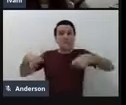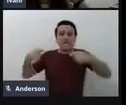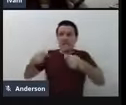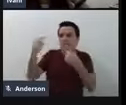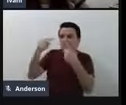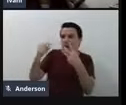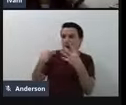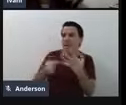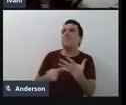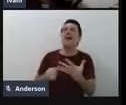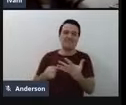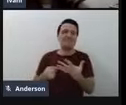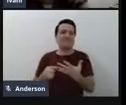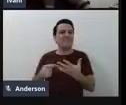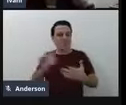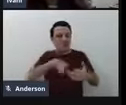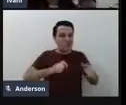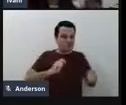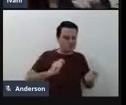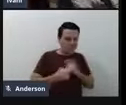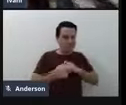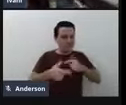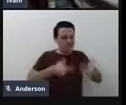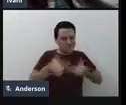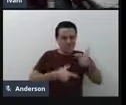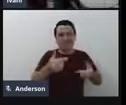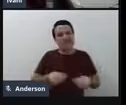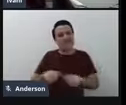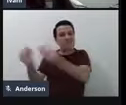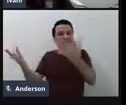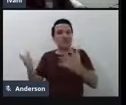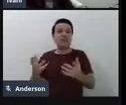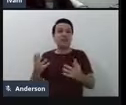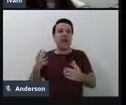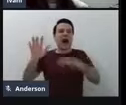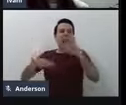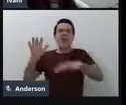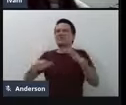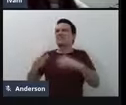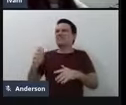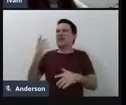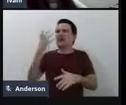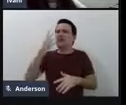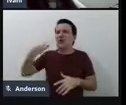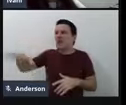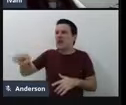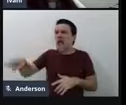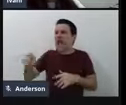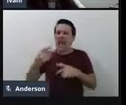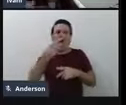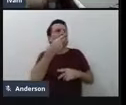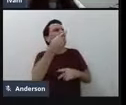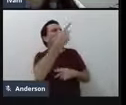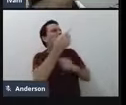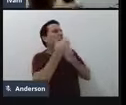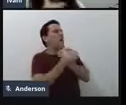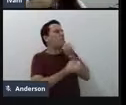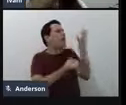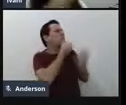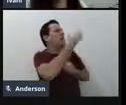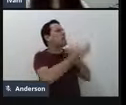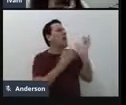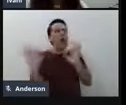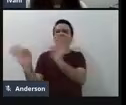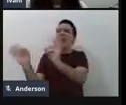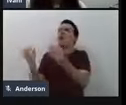aí as pessoas me dizem, ah, mas a criança pequena ela não fala, e daí, claro, como é que você sabe que ela, ela pode não ter a